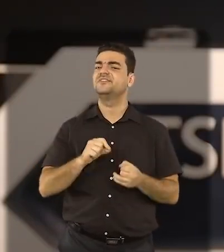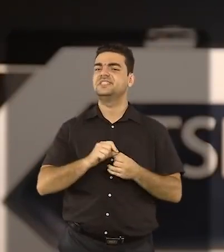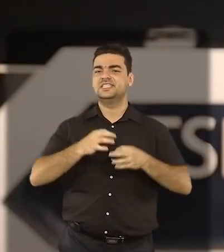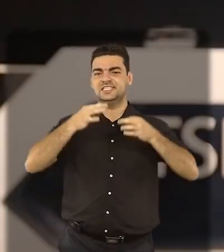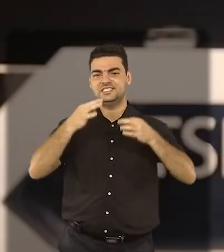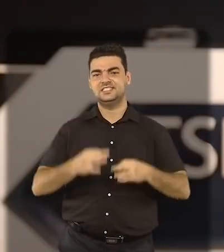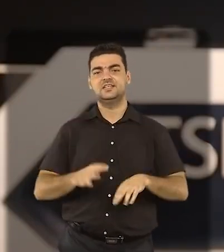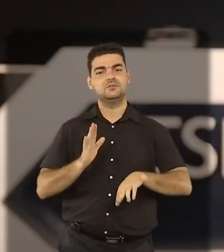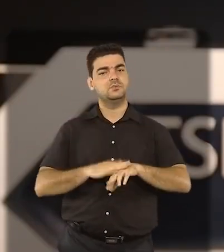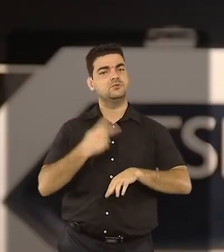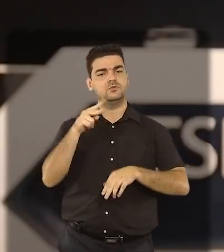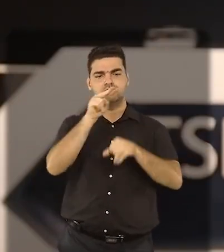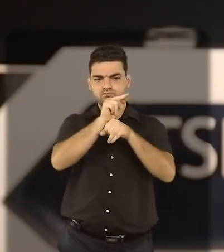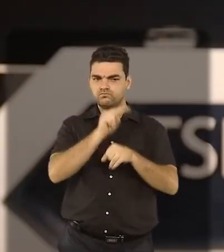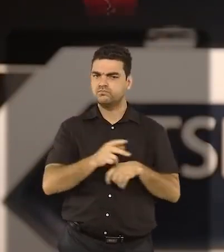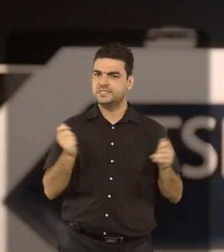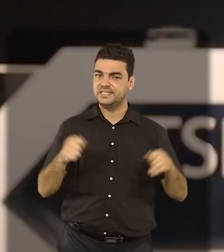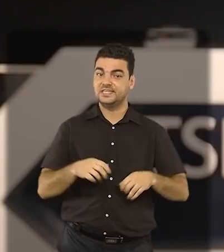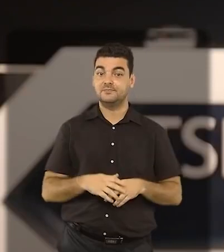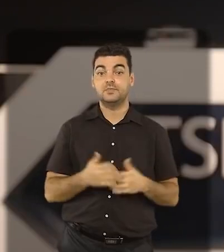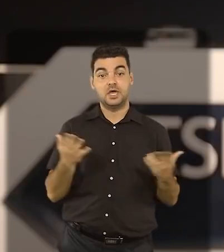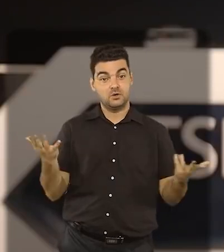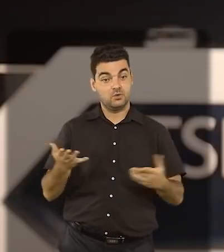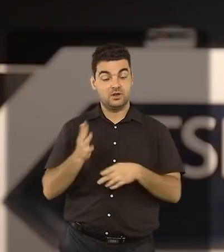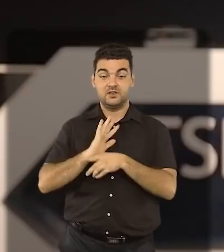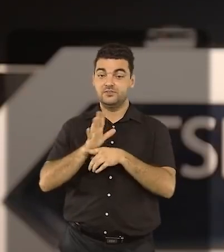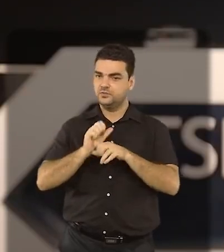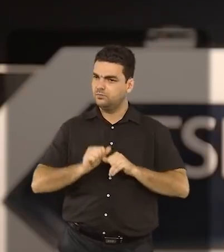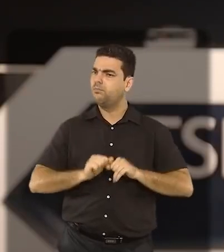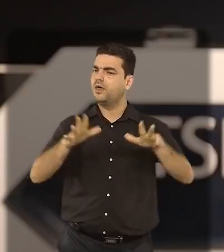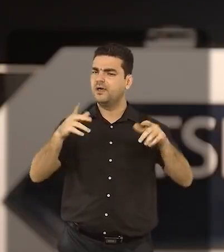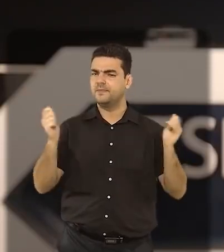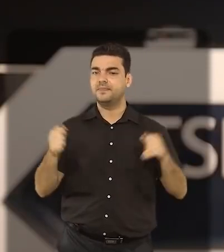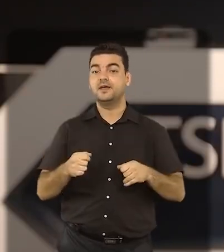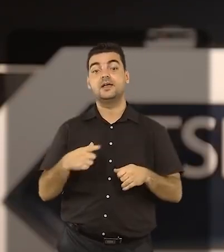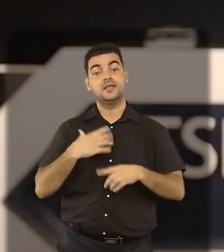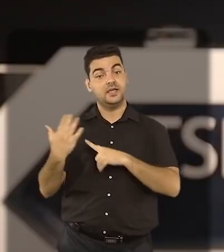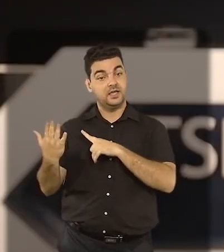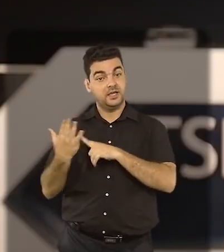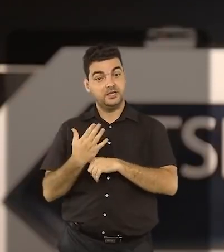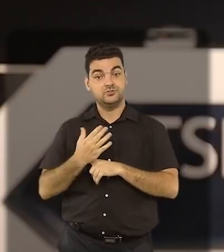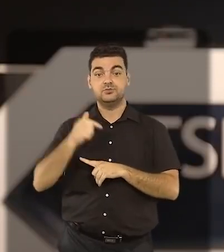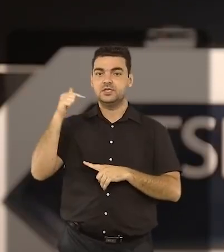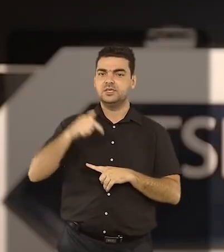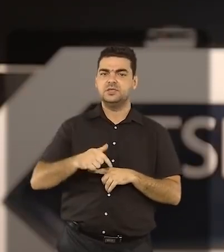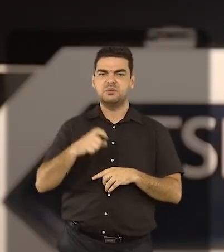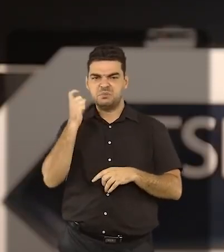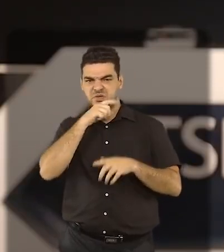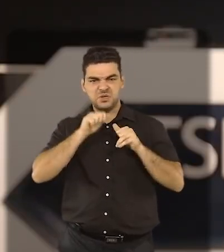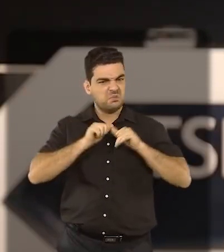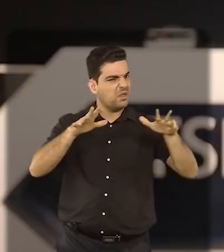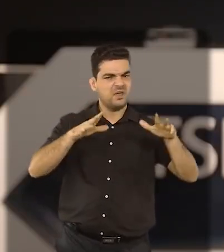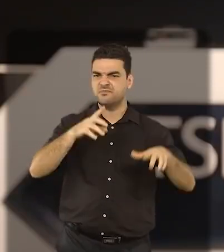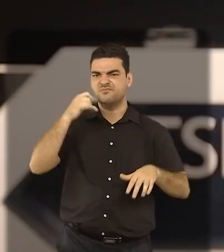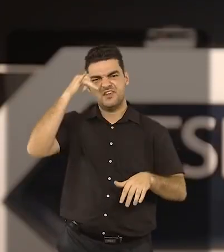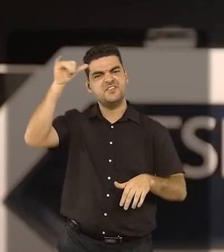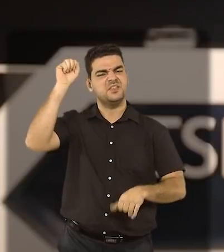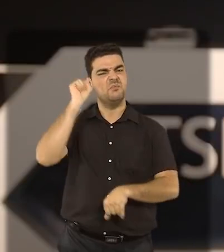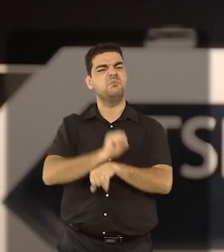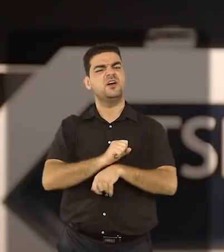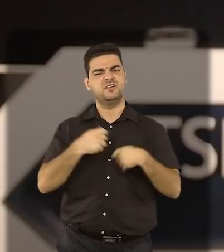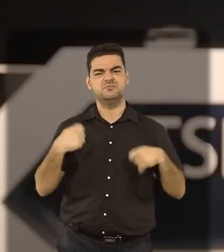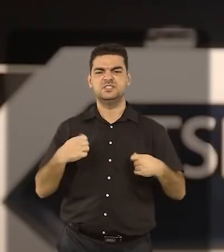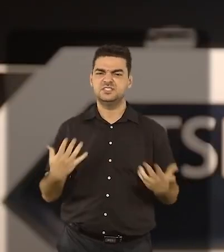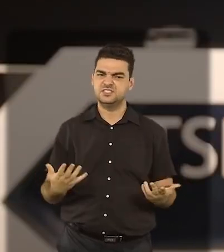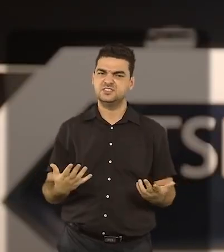a sua própria checagem. Compartilhe esse vídeo e colabore para o combate das notícias falsas e